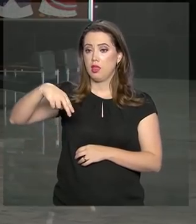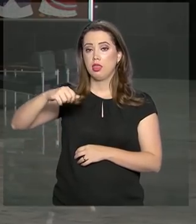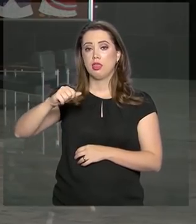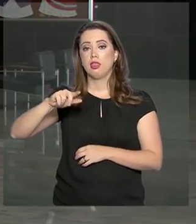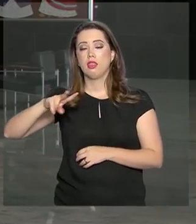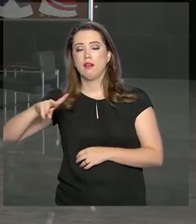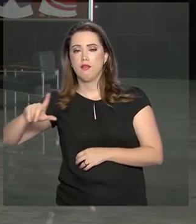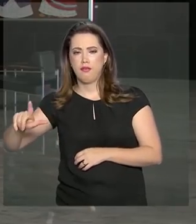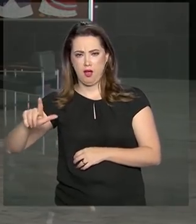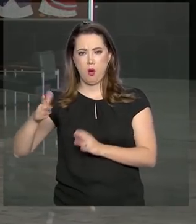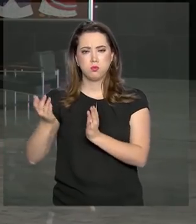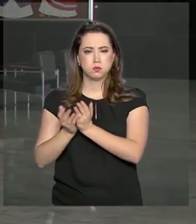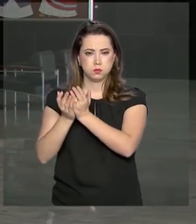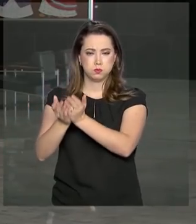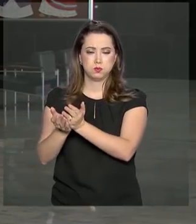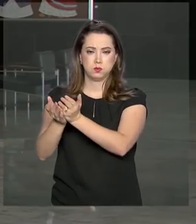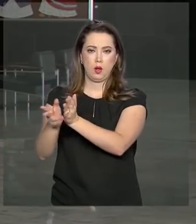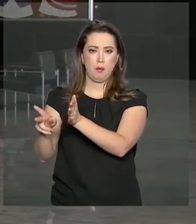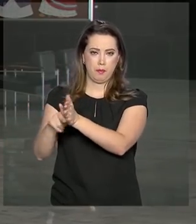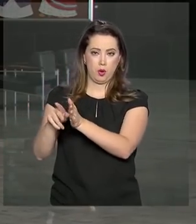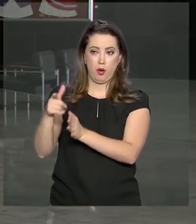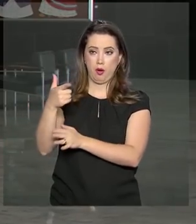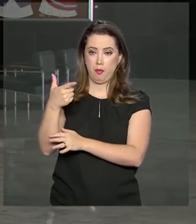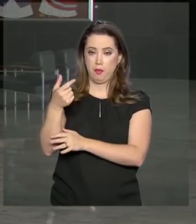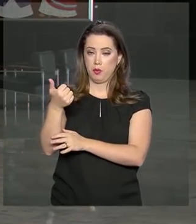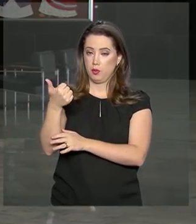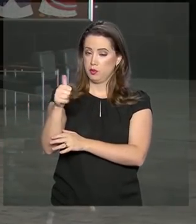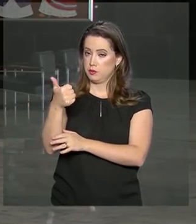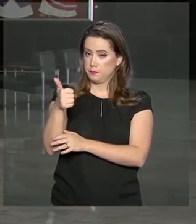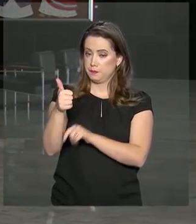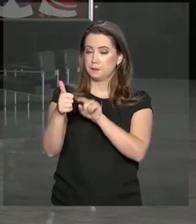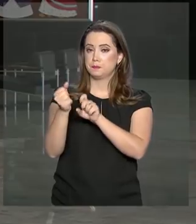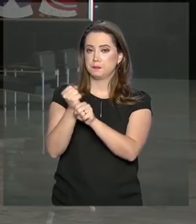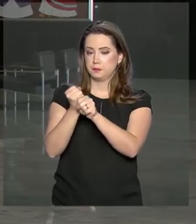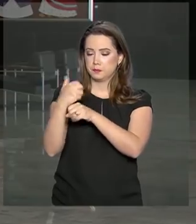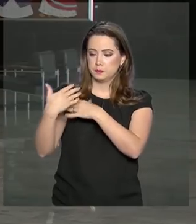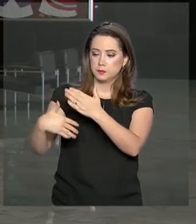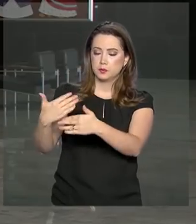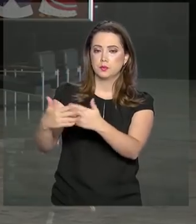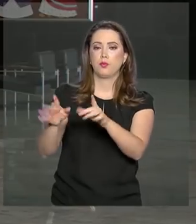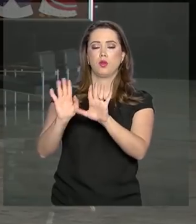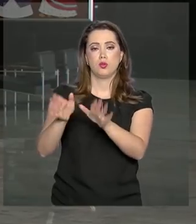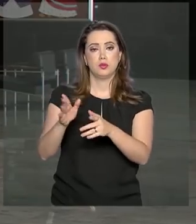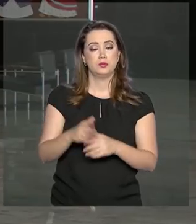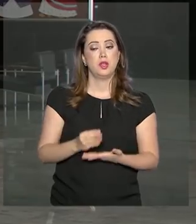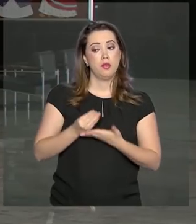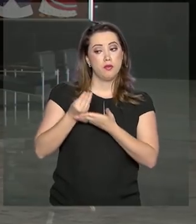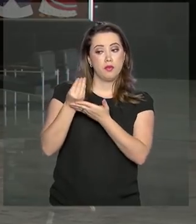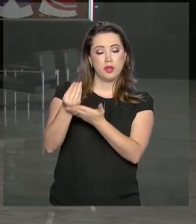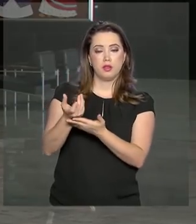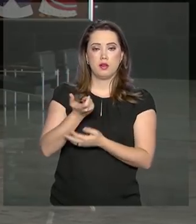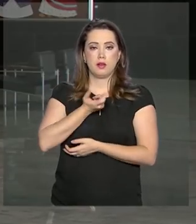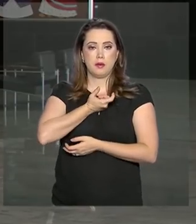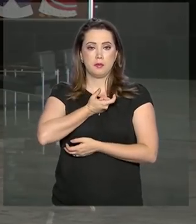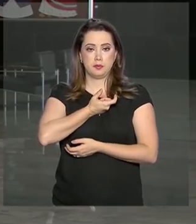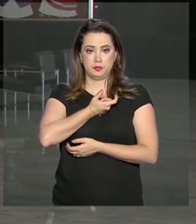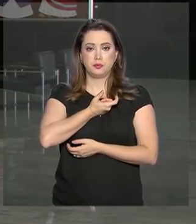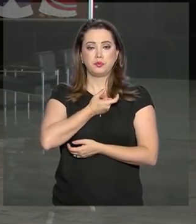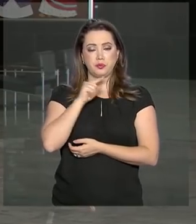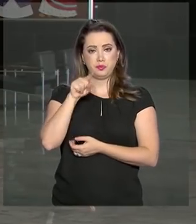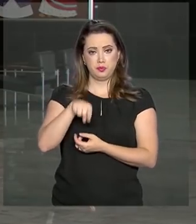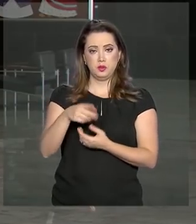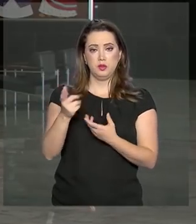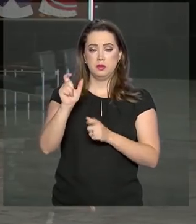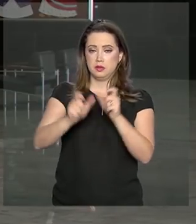na Ilha das Cobras, no Rio de Janeiro. Durante esse evento, essa cerimônia, foi entregue a medalha Mérito Anfíbio